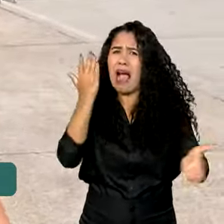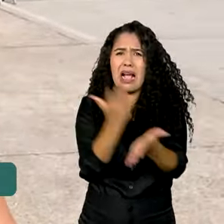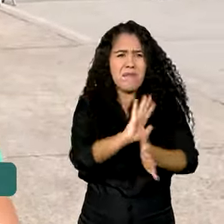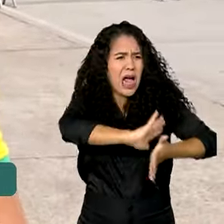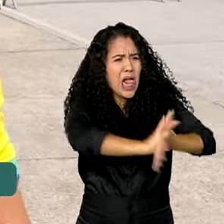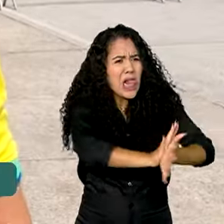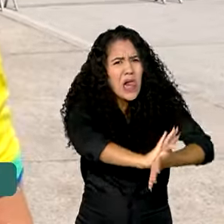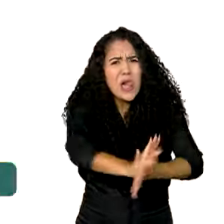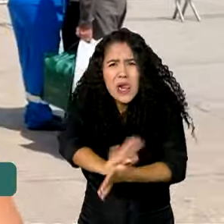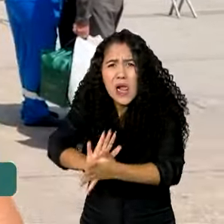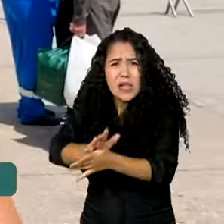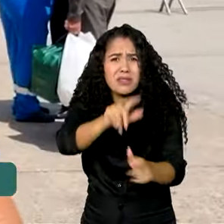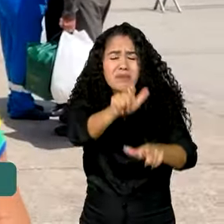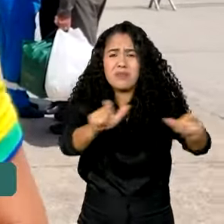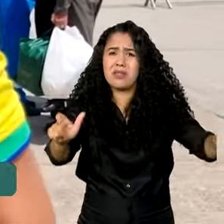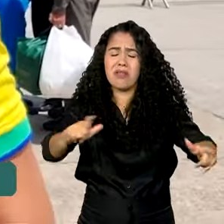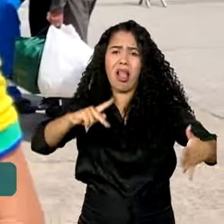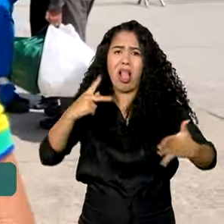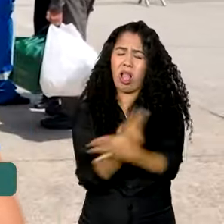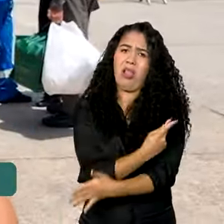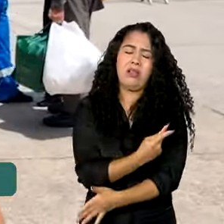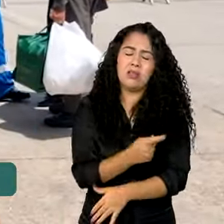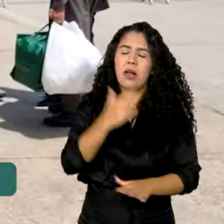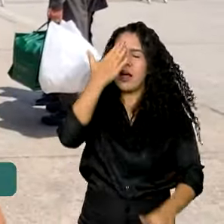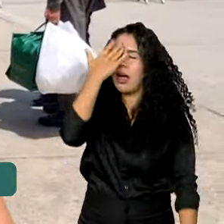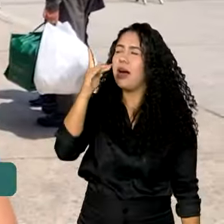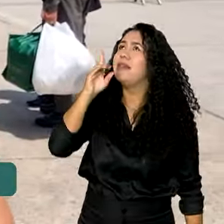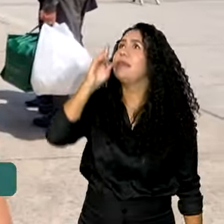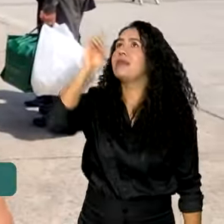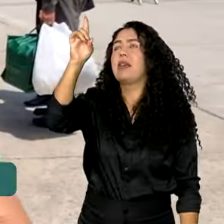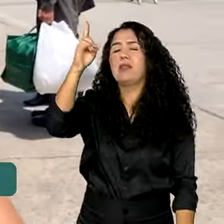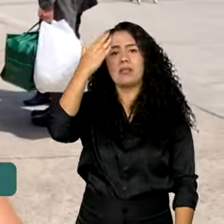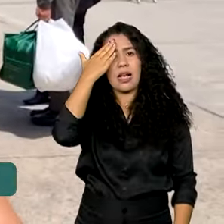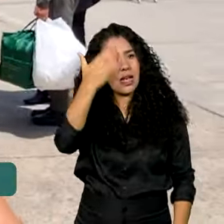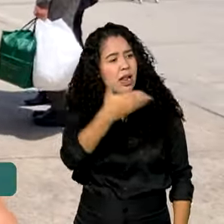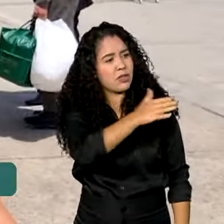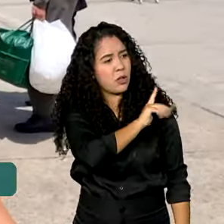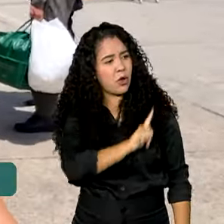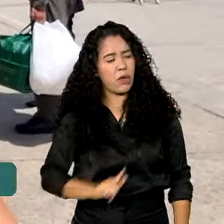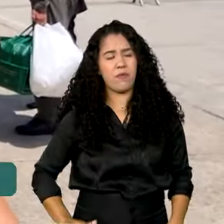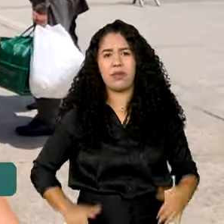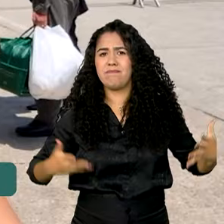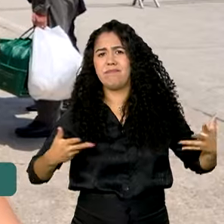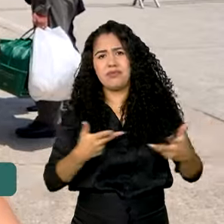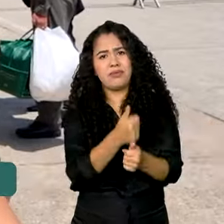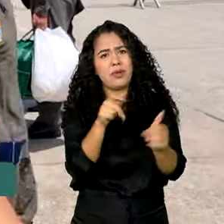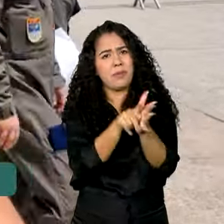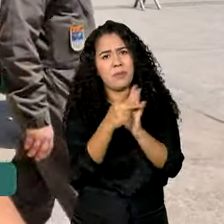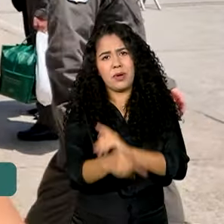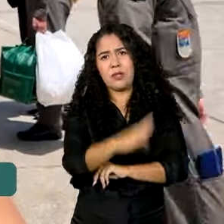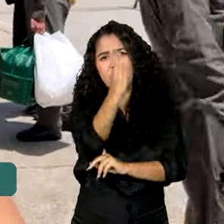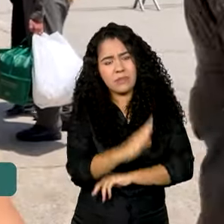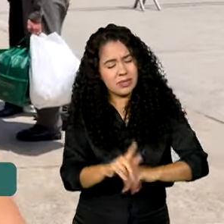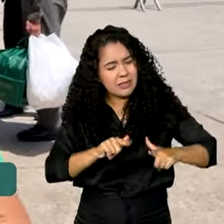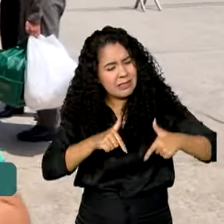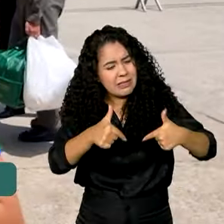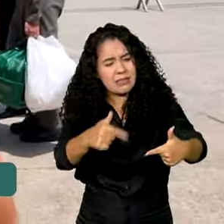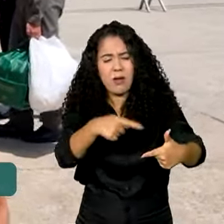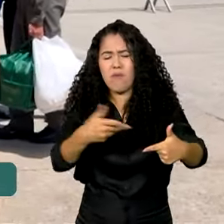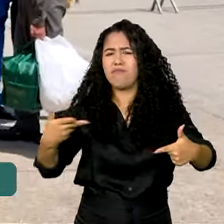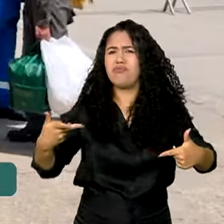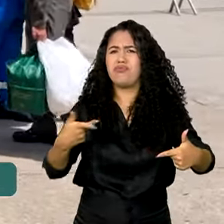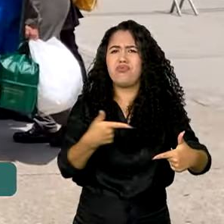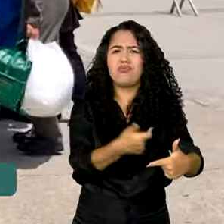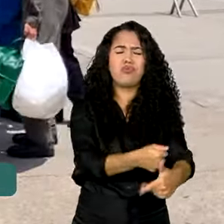que está acontecendo lá. Graças a Deus, graças ao nosso governo maravilhoso brasileiro, uma iniciativa maravilhosa.